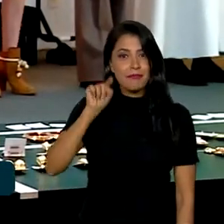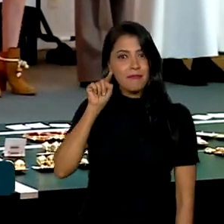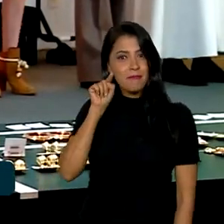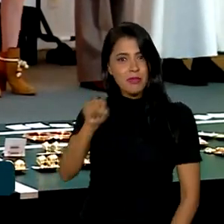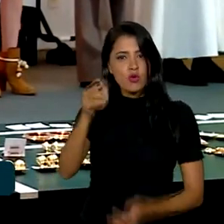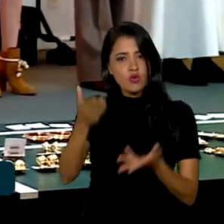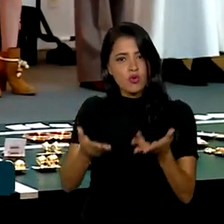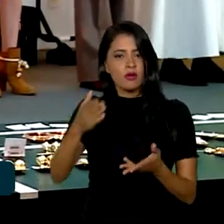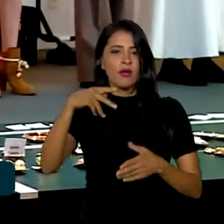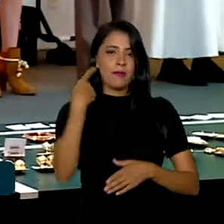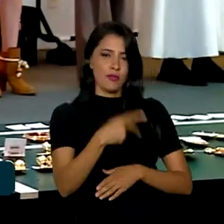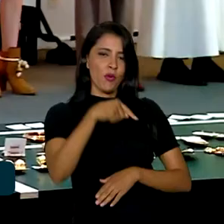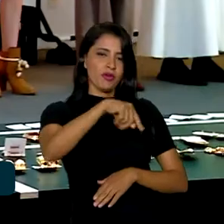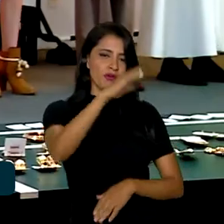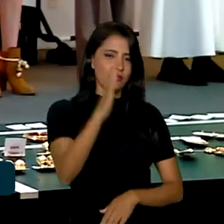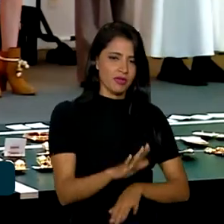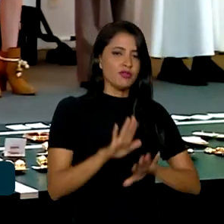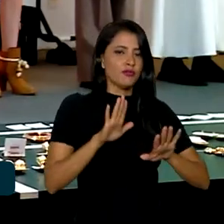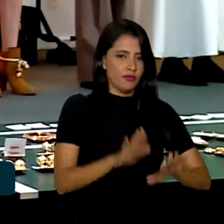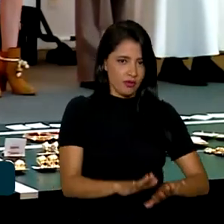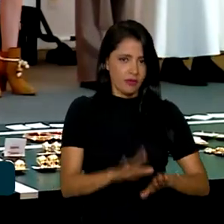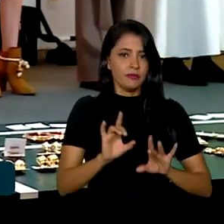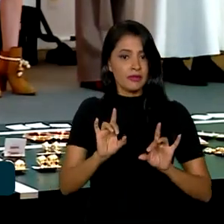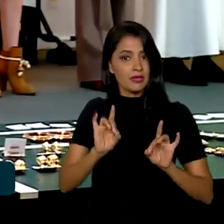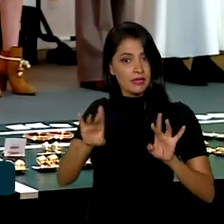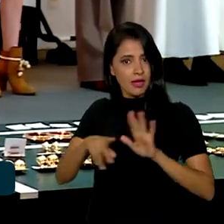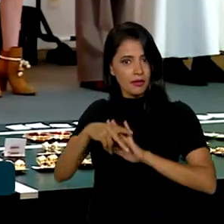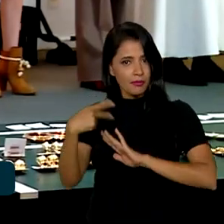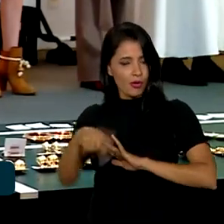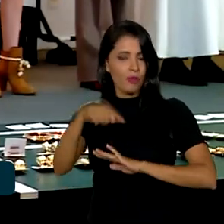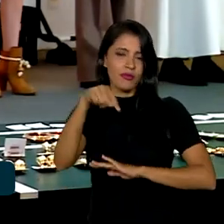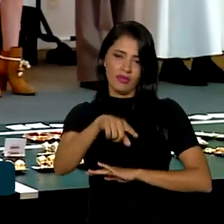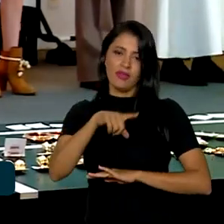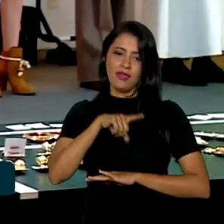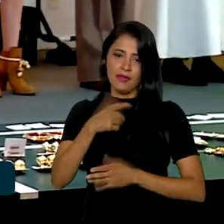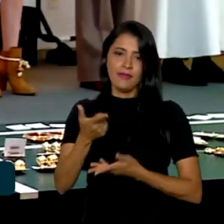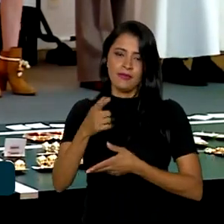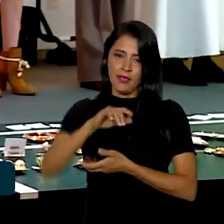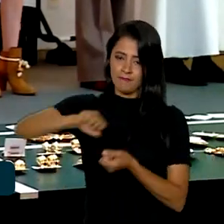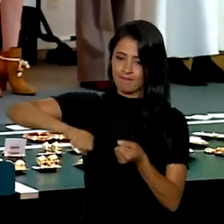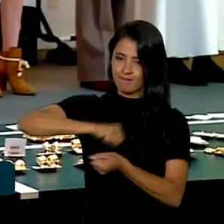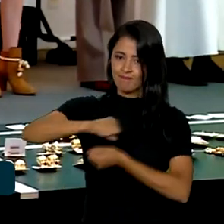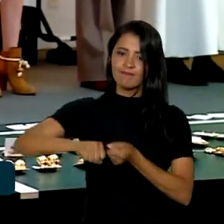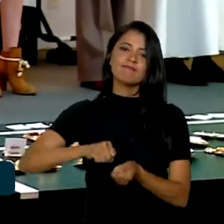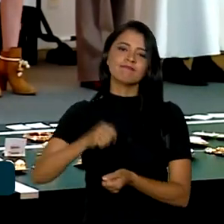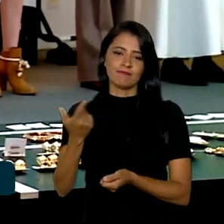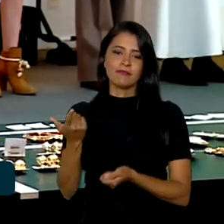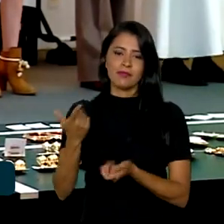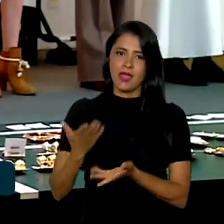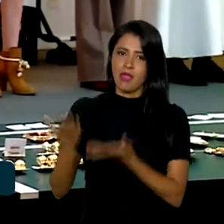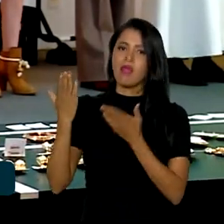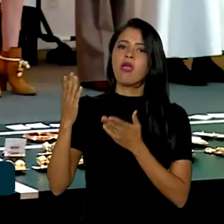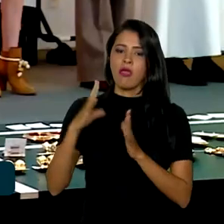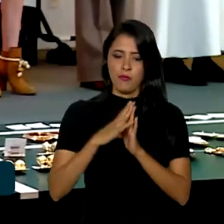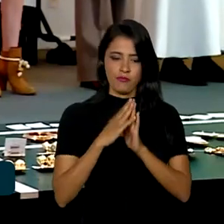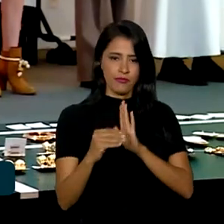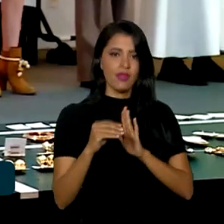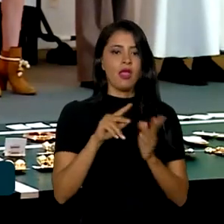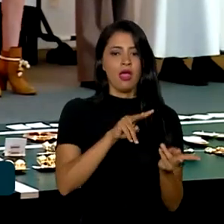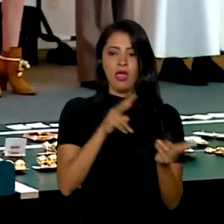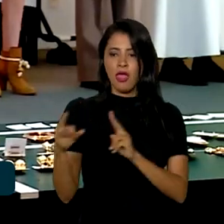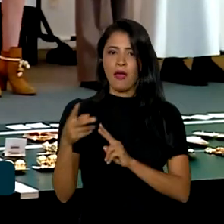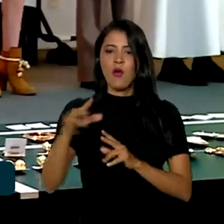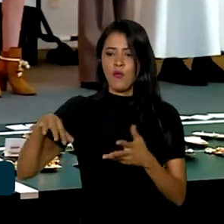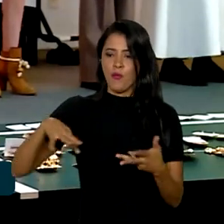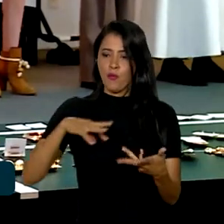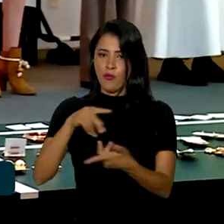ficam no país. Entre os destaques da produção brasileira está a sustentabilidade, modelo que é exportado para